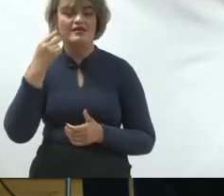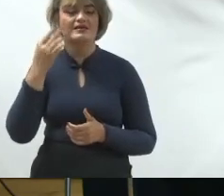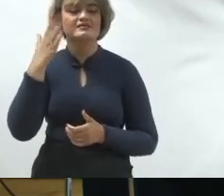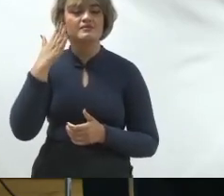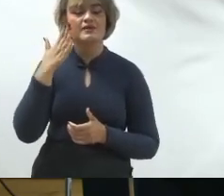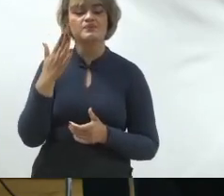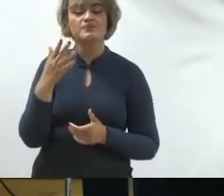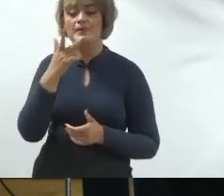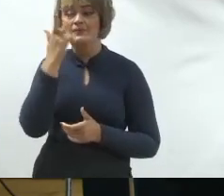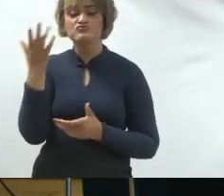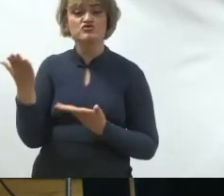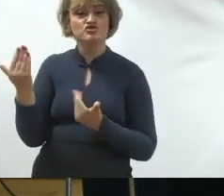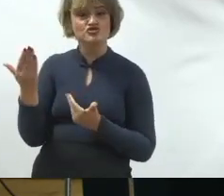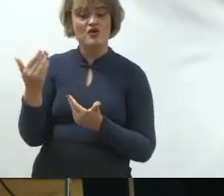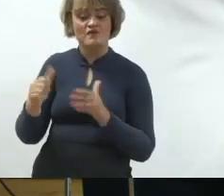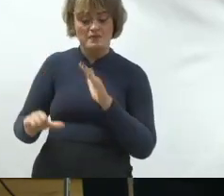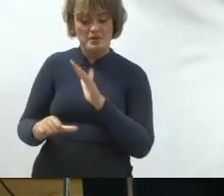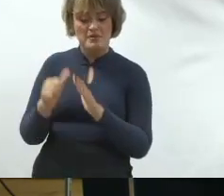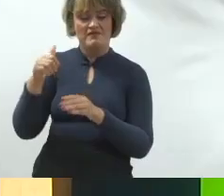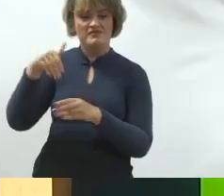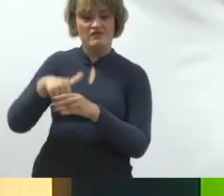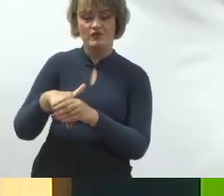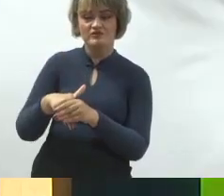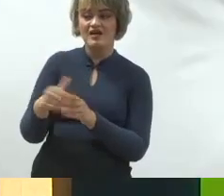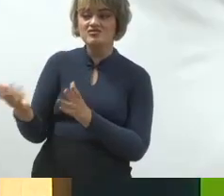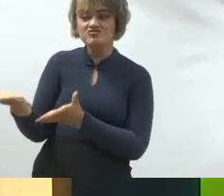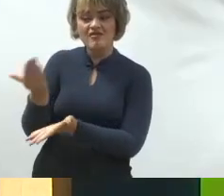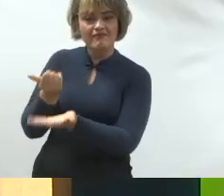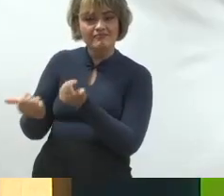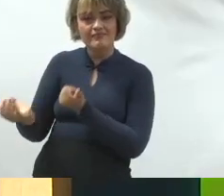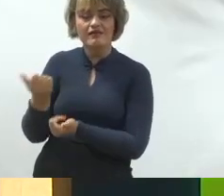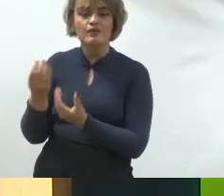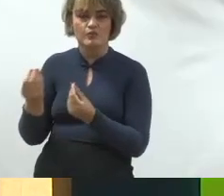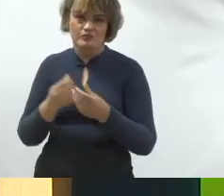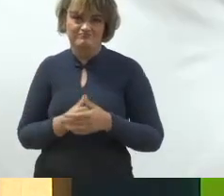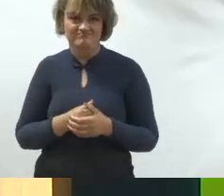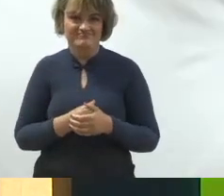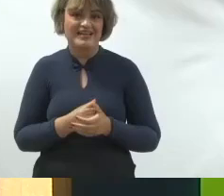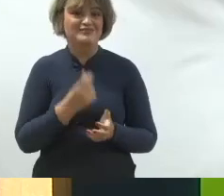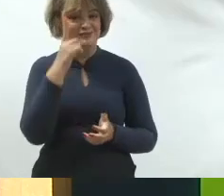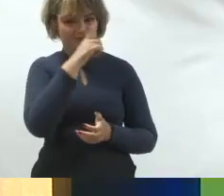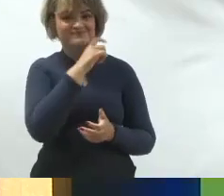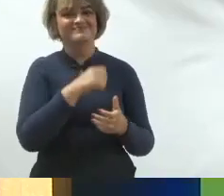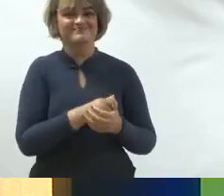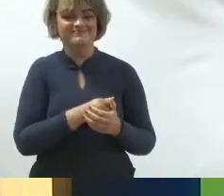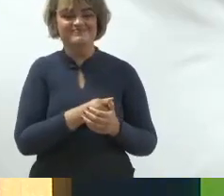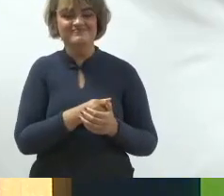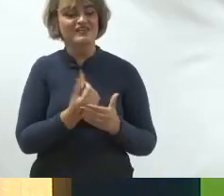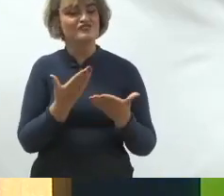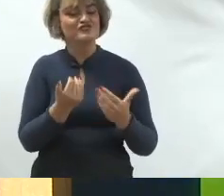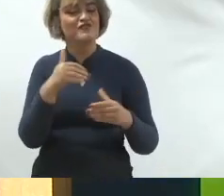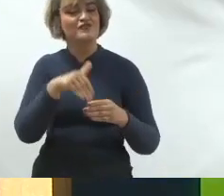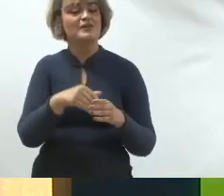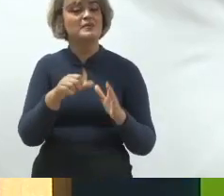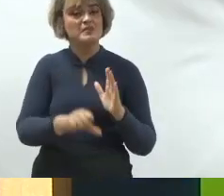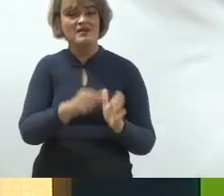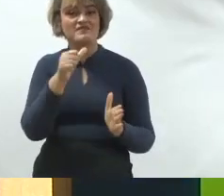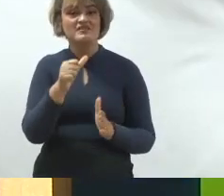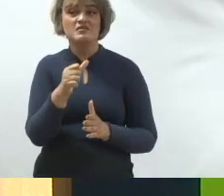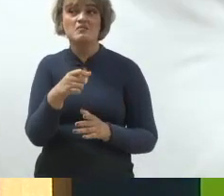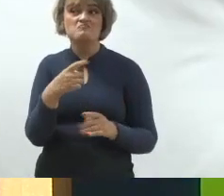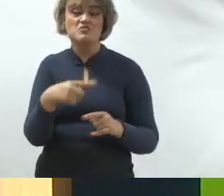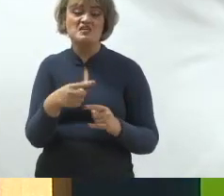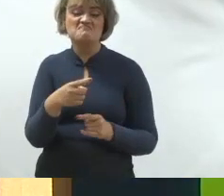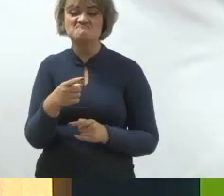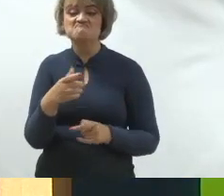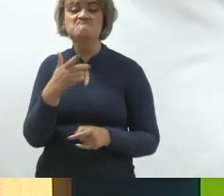jovens que vão votar pela primeira vez Raquel esse voto ele é muito difícil porque não é só o jovem que vai votar pela primeira vez que ele pode inclusive não votar